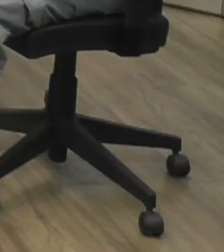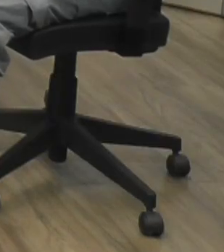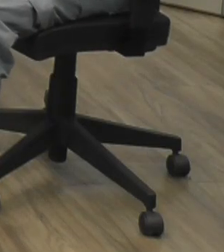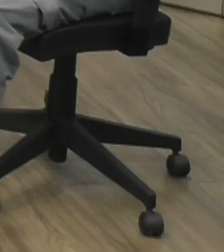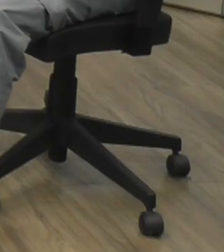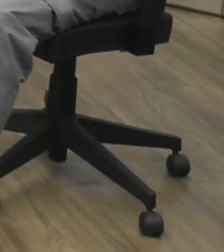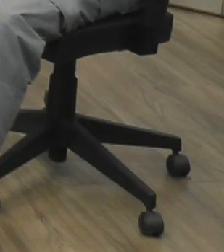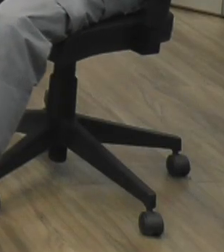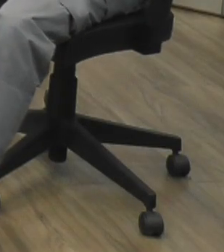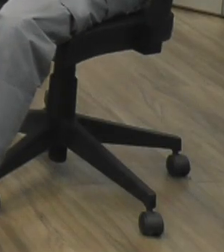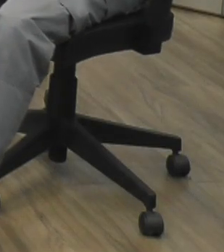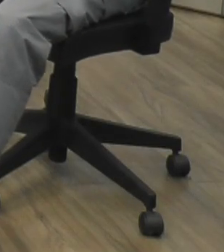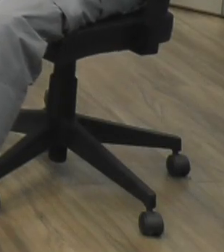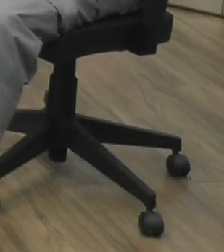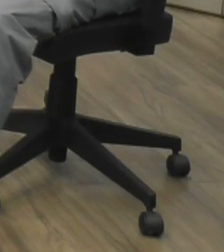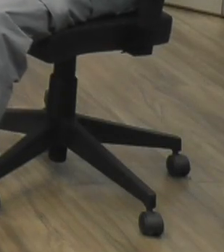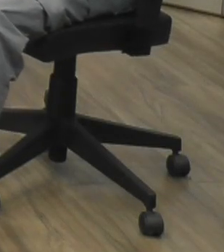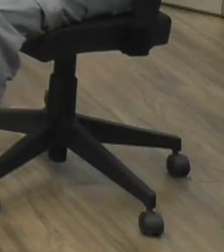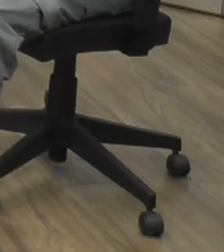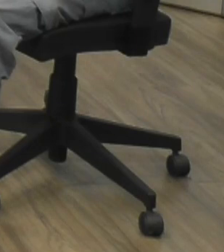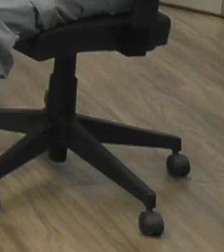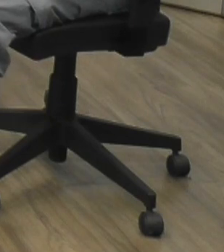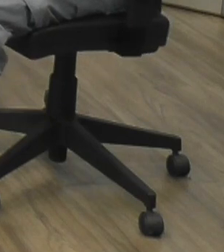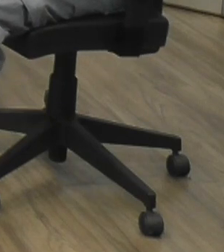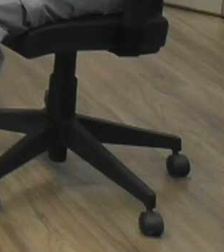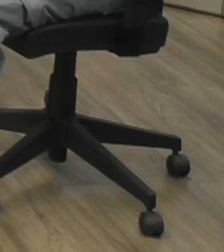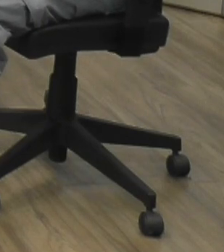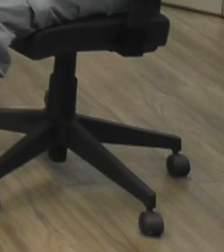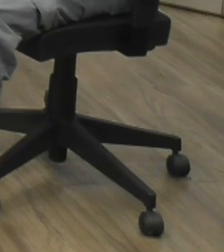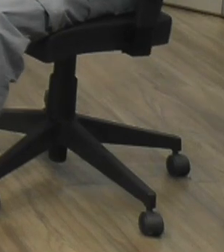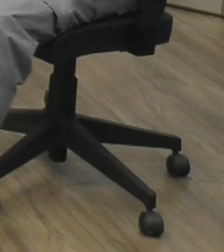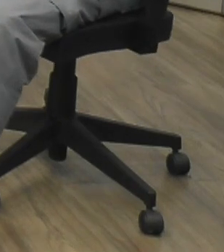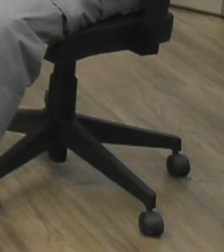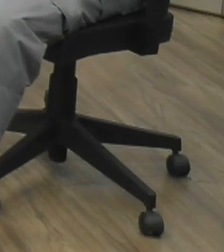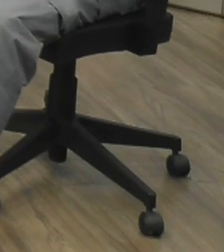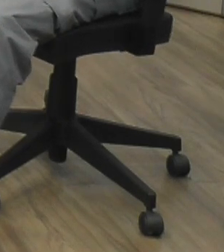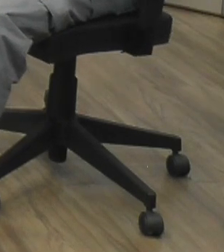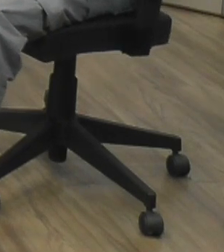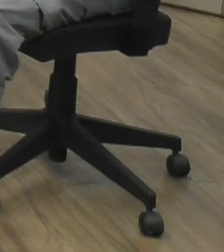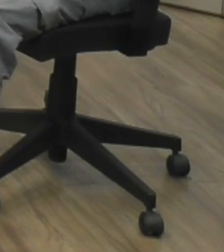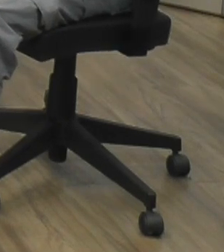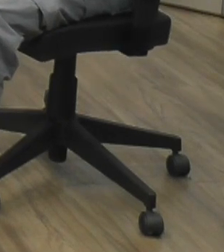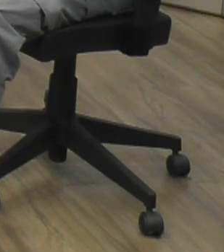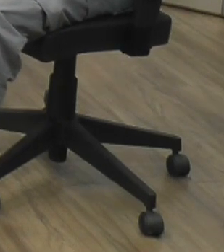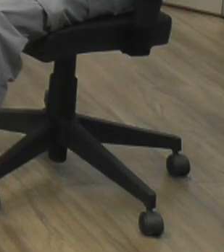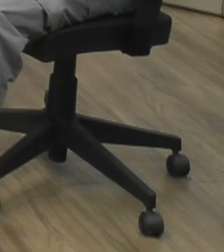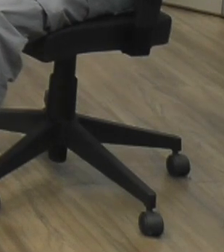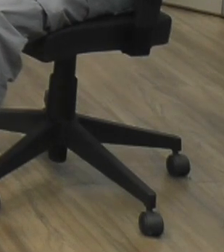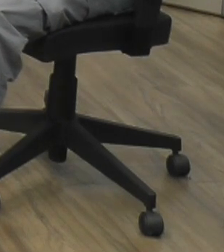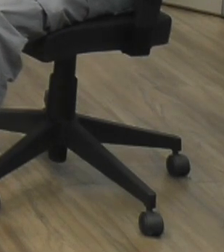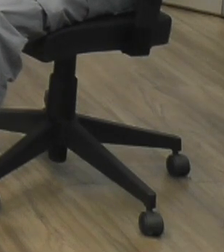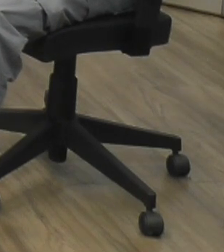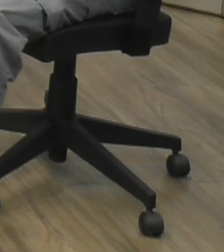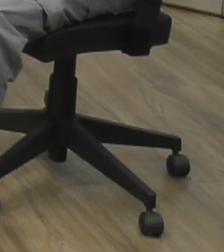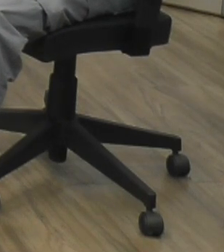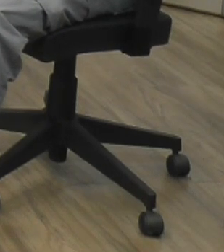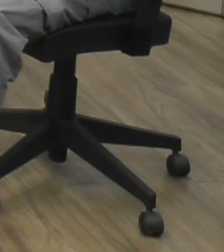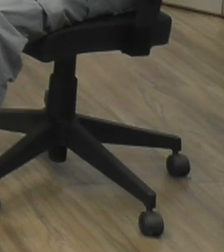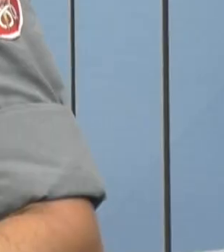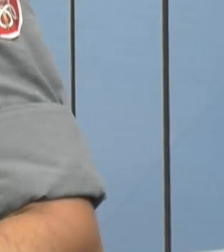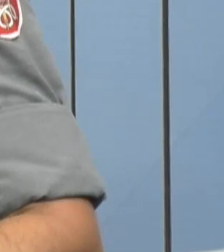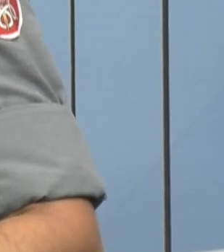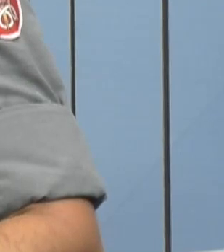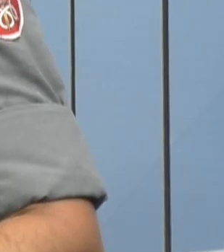como o Major falou a população tem que passar por um processo educativo muitas vezes ela